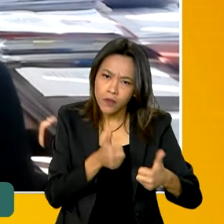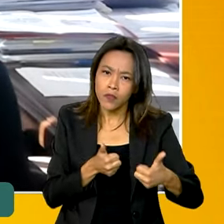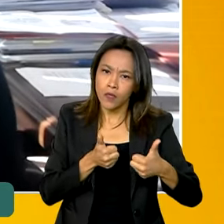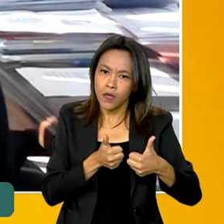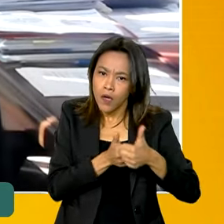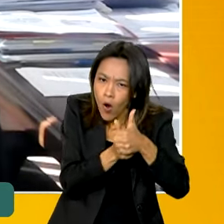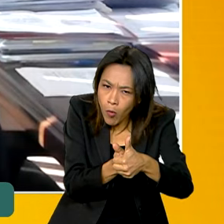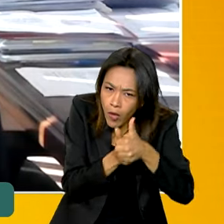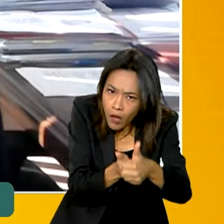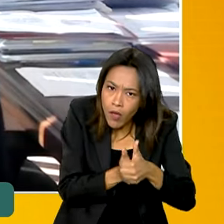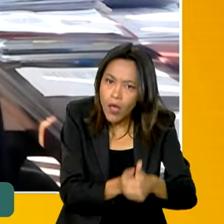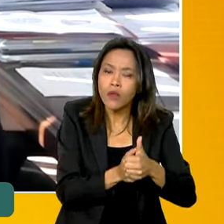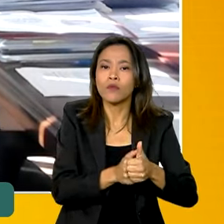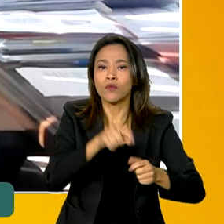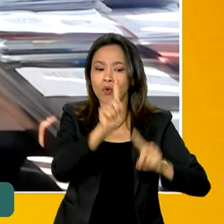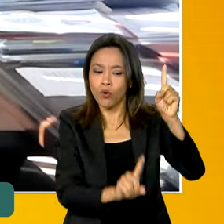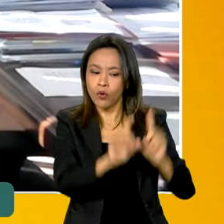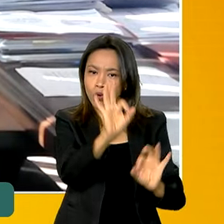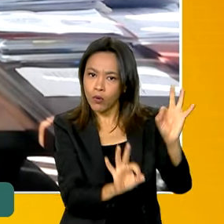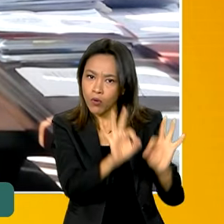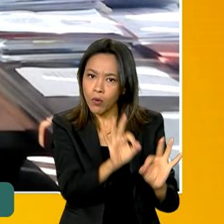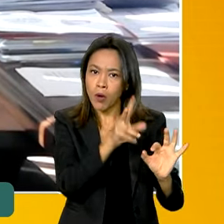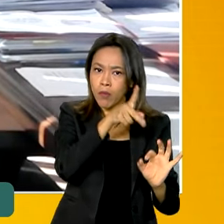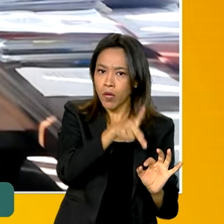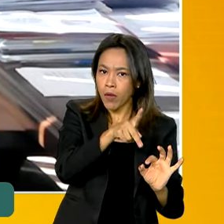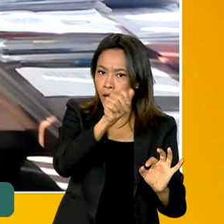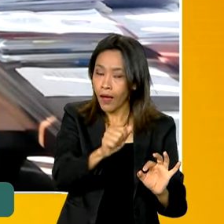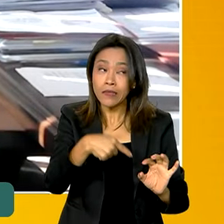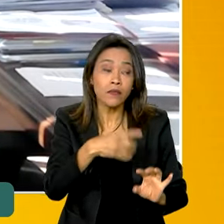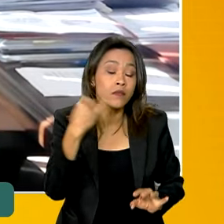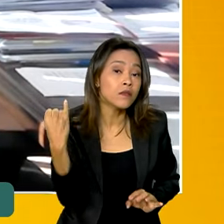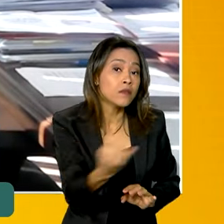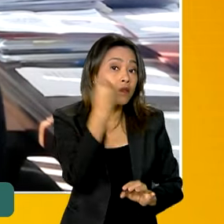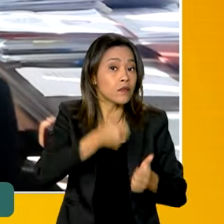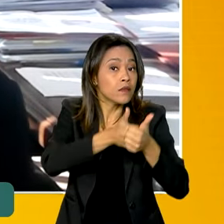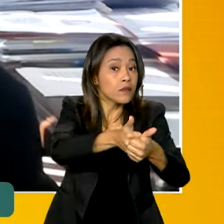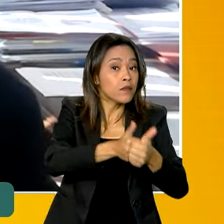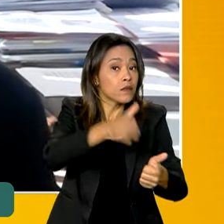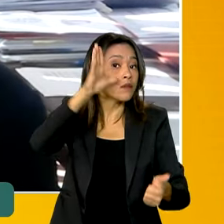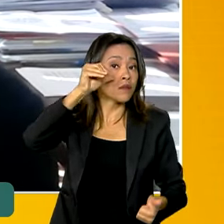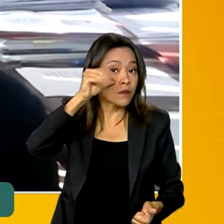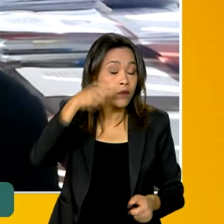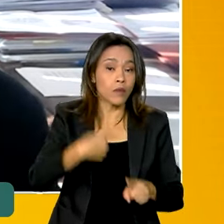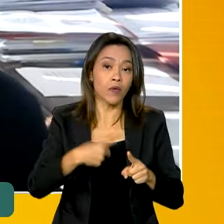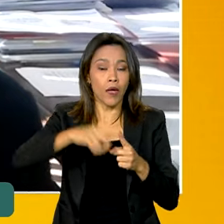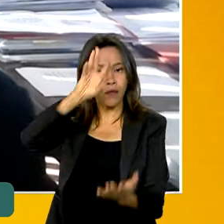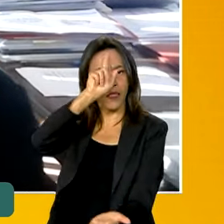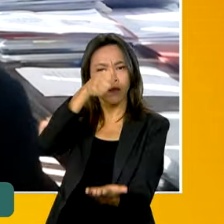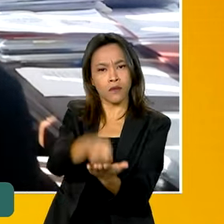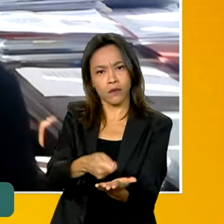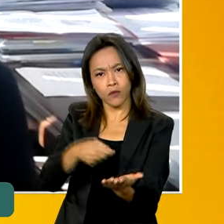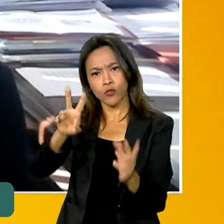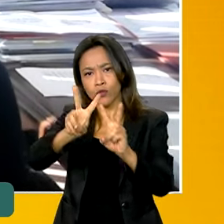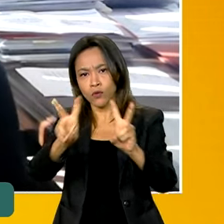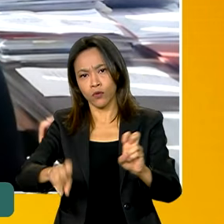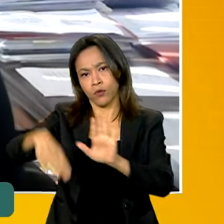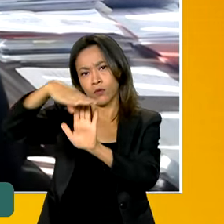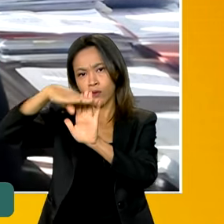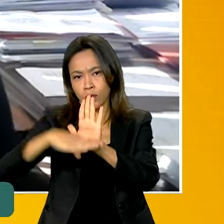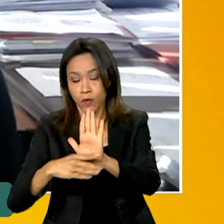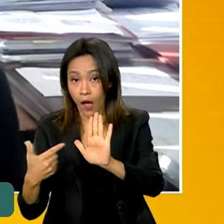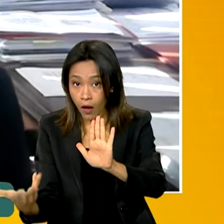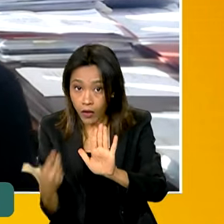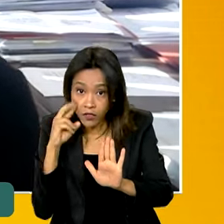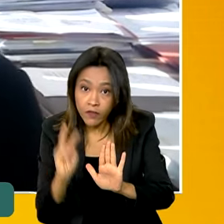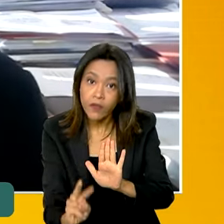PPA é muito importante. E essa participação que houve na definição dos programas se dê